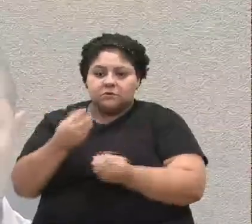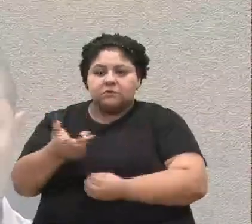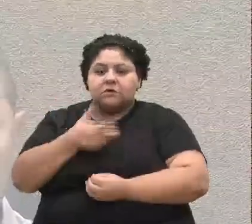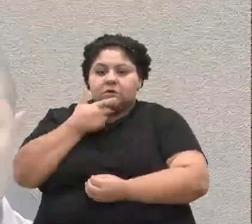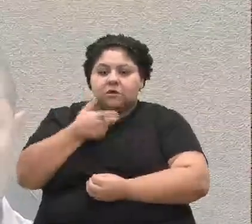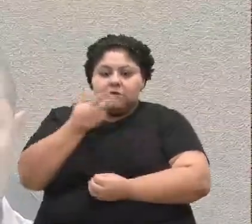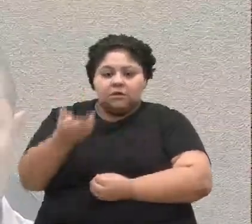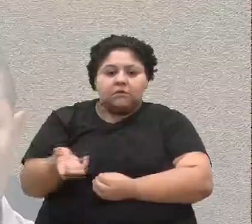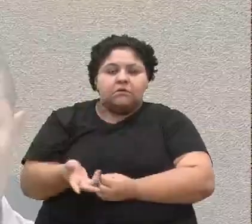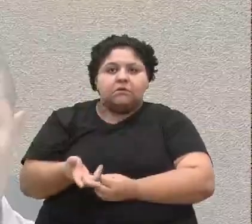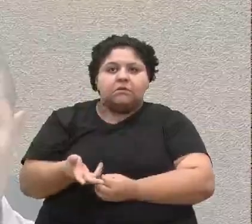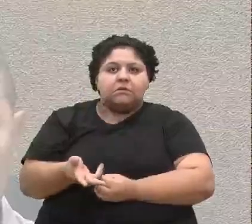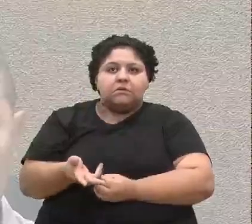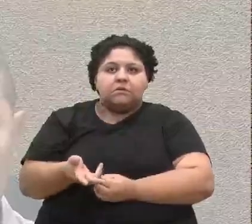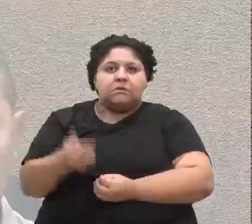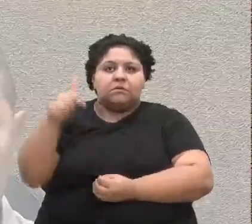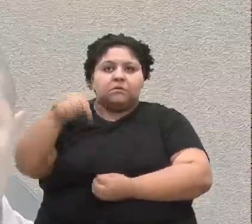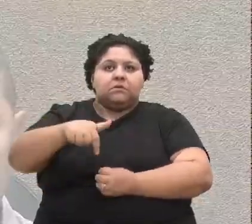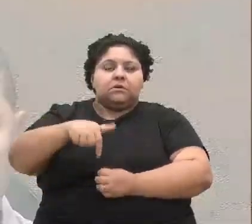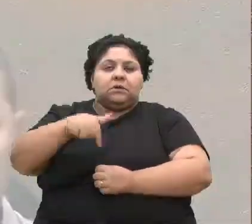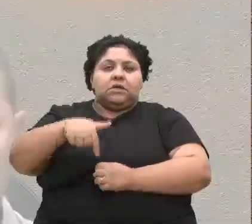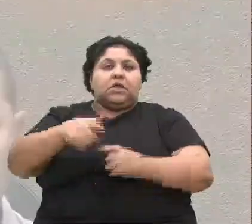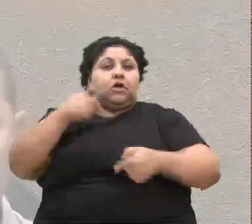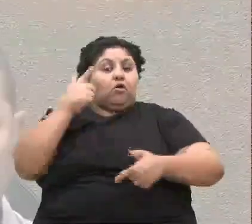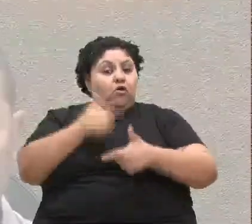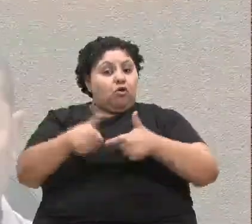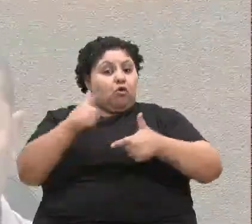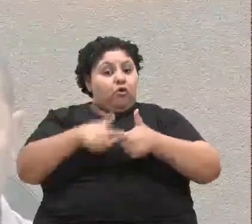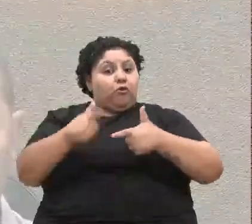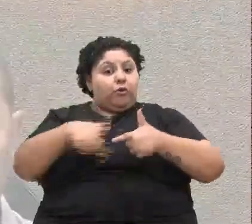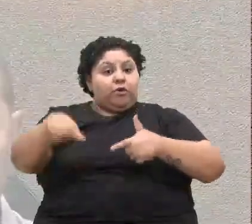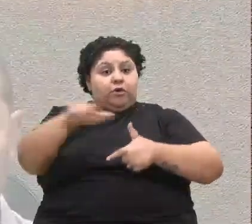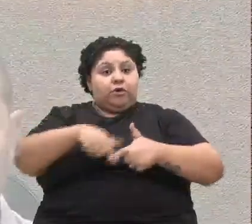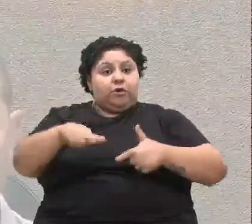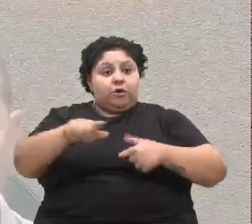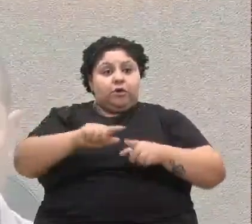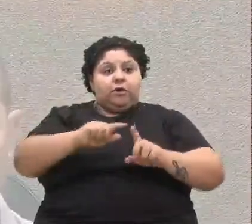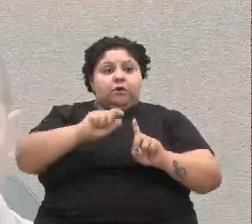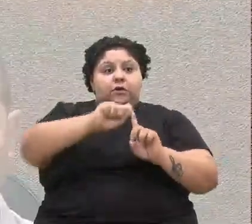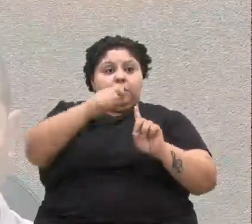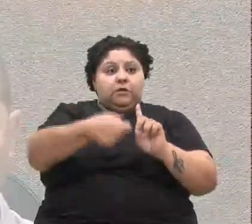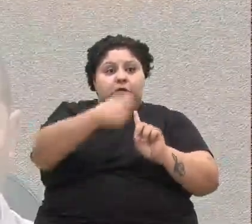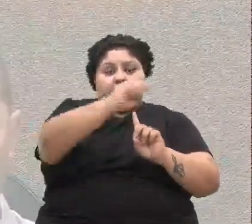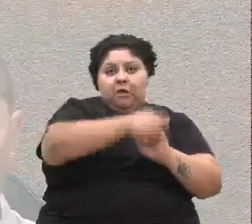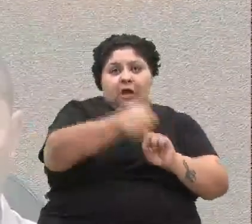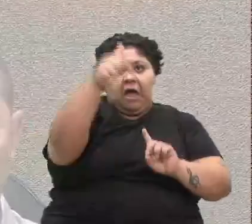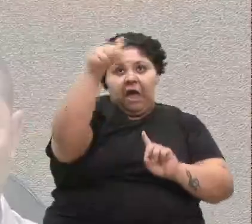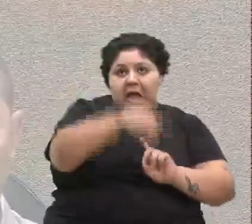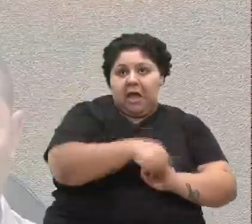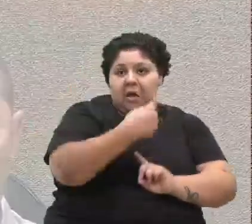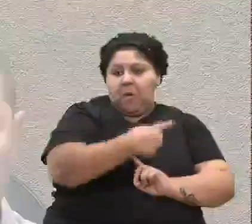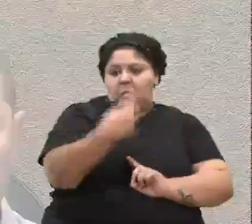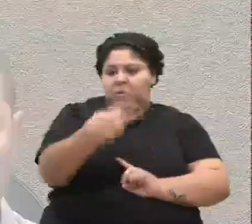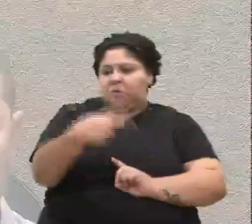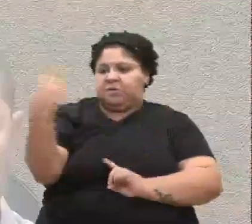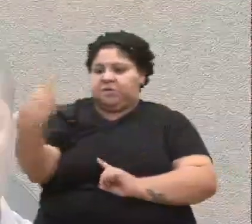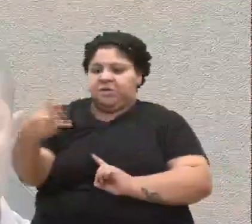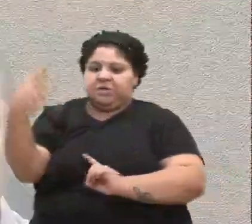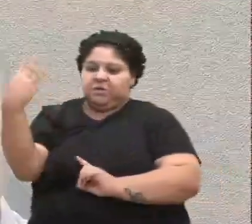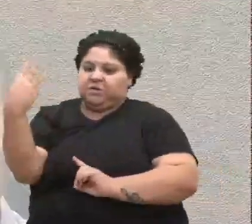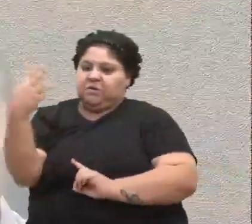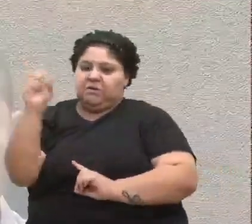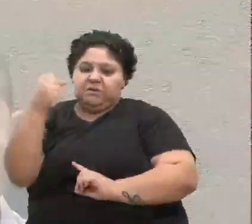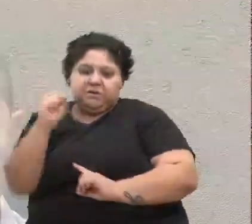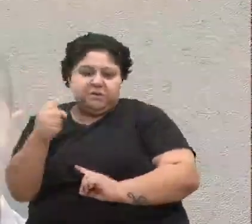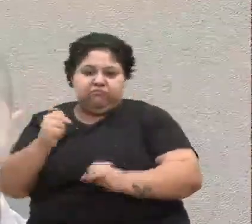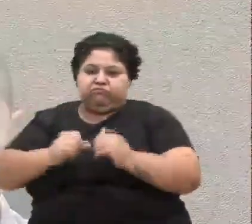fala antes, a República das Bananas, aonde que nós vamos ficar aqui um ano, dois anos, três anos, quatro anos, cinco, oito, e